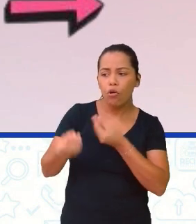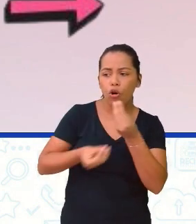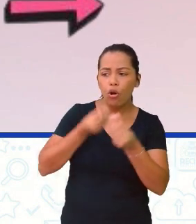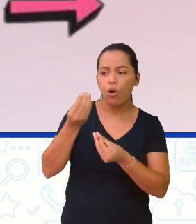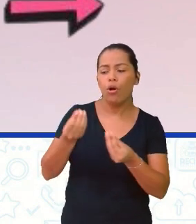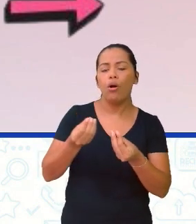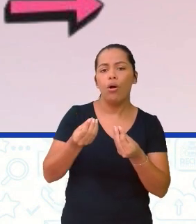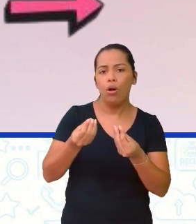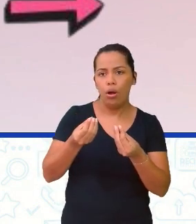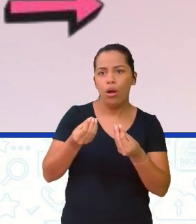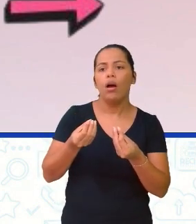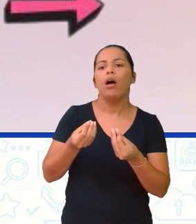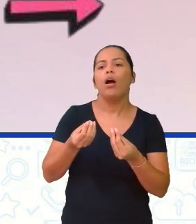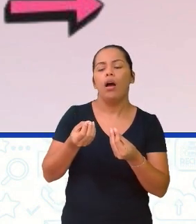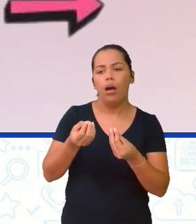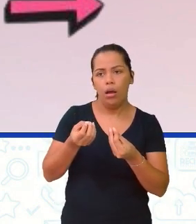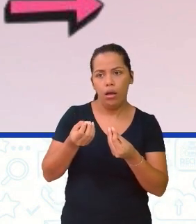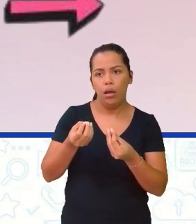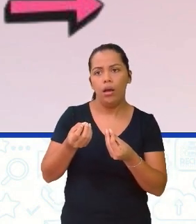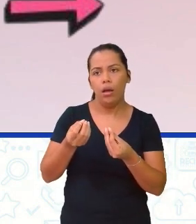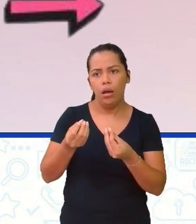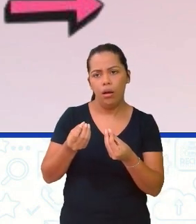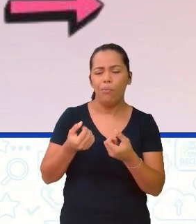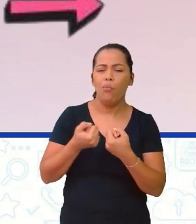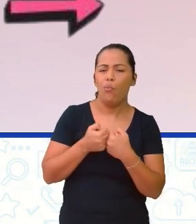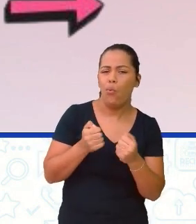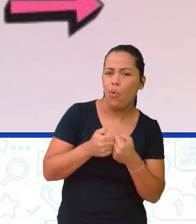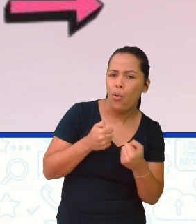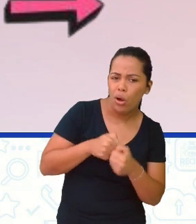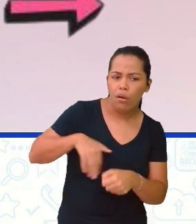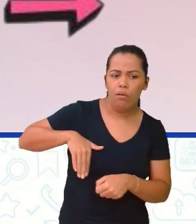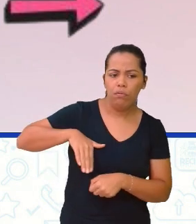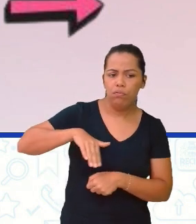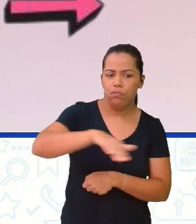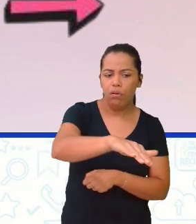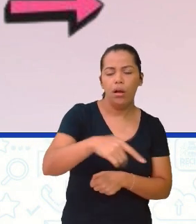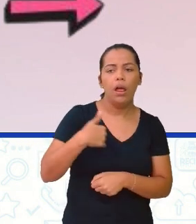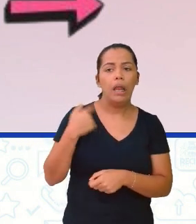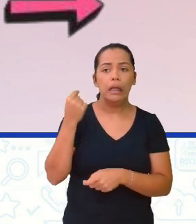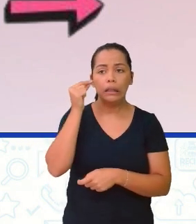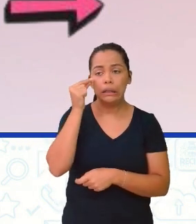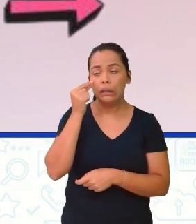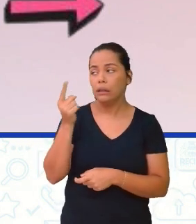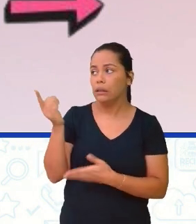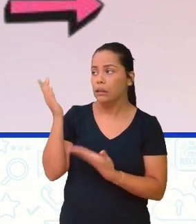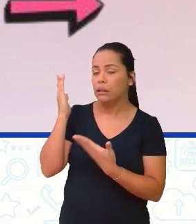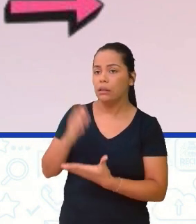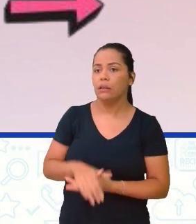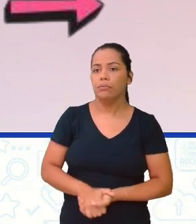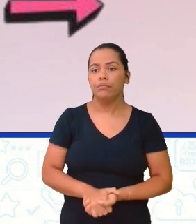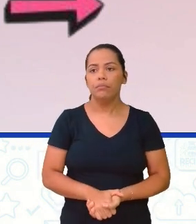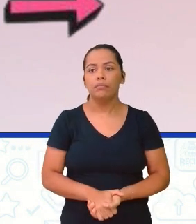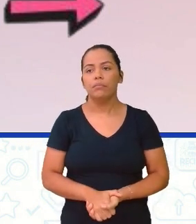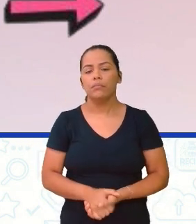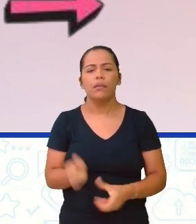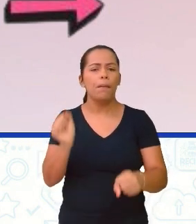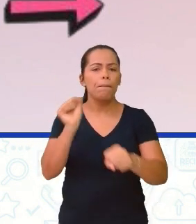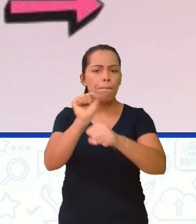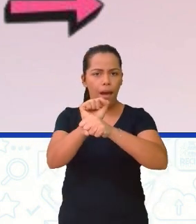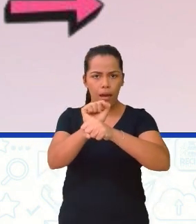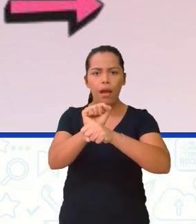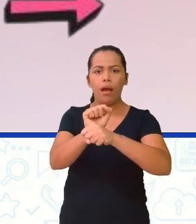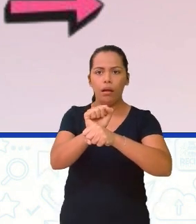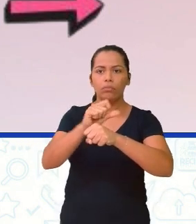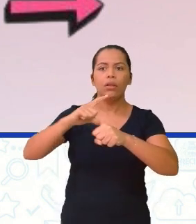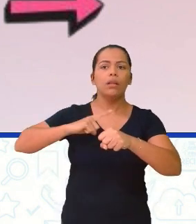esse móvel, esse automóvel, esse ônibus, um exemplo, ele estivesse parado. E tem